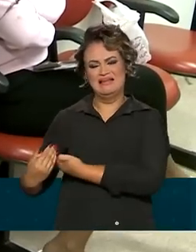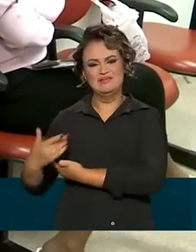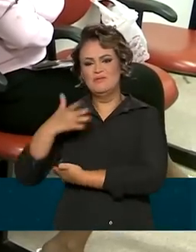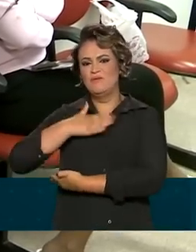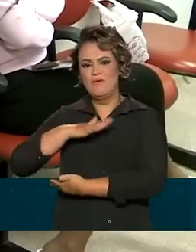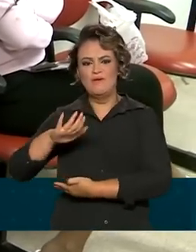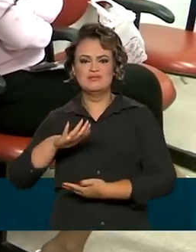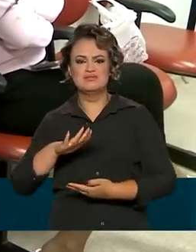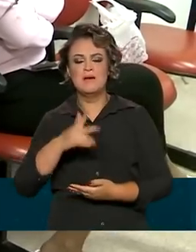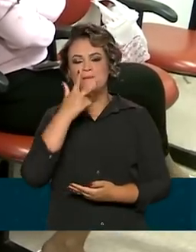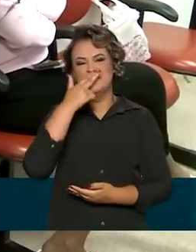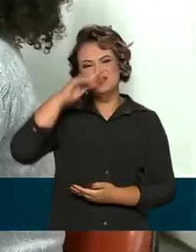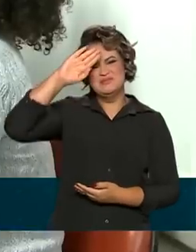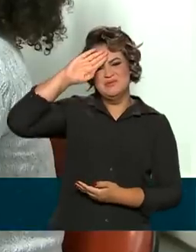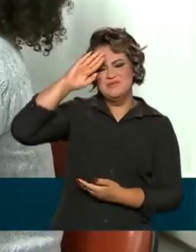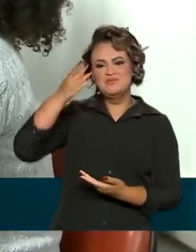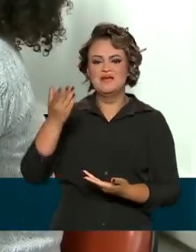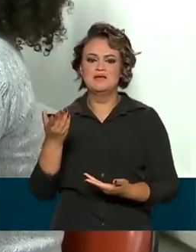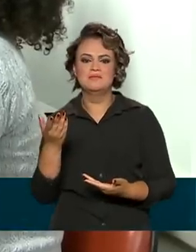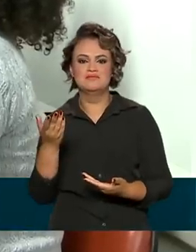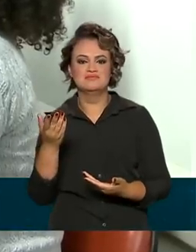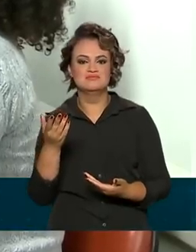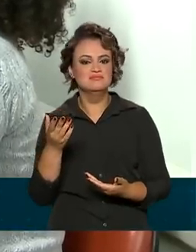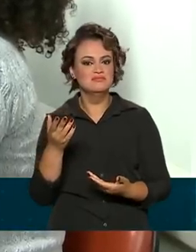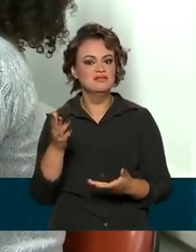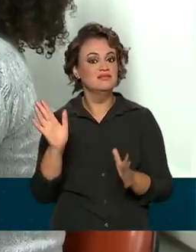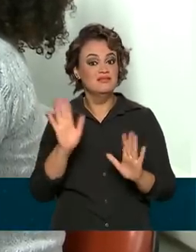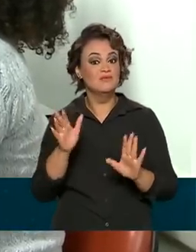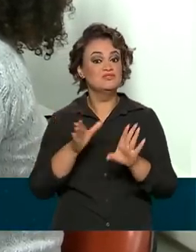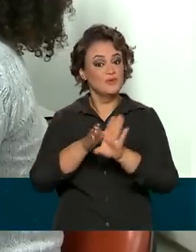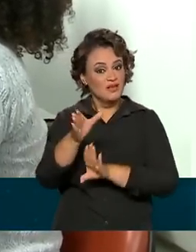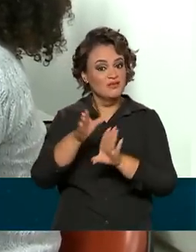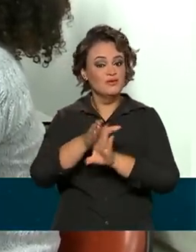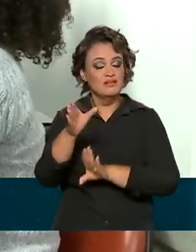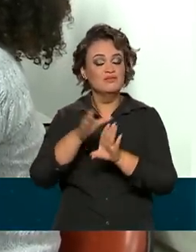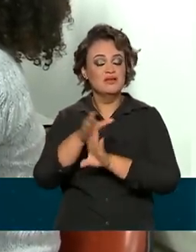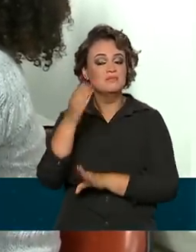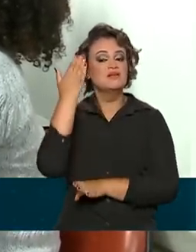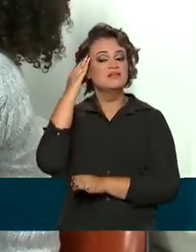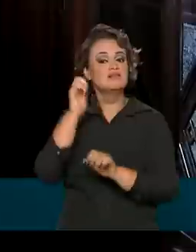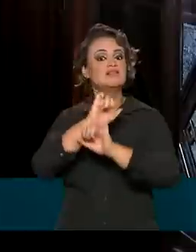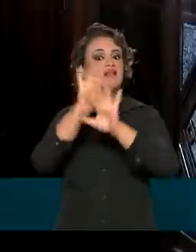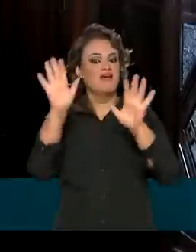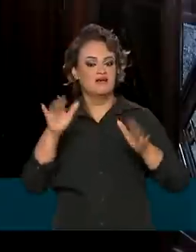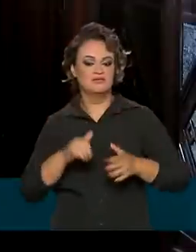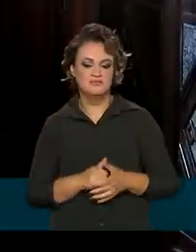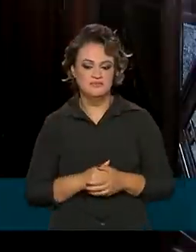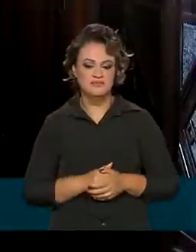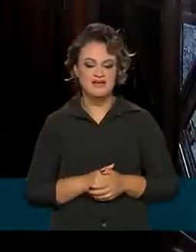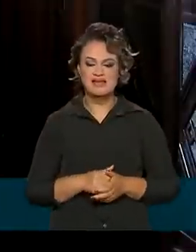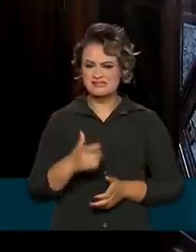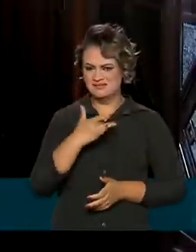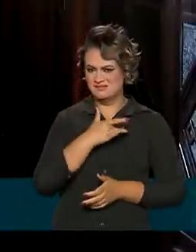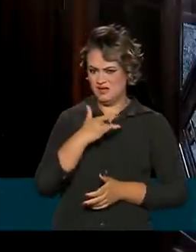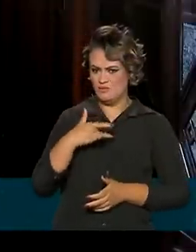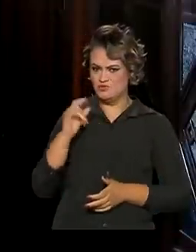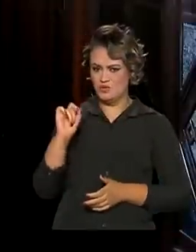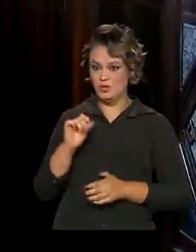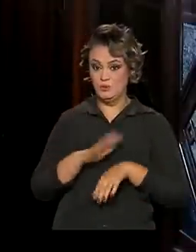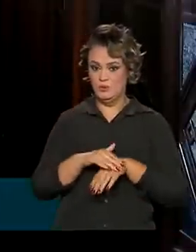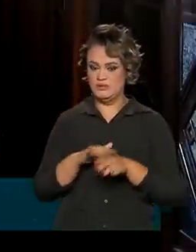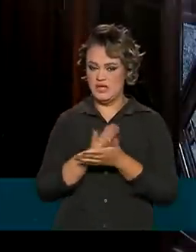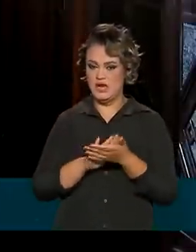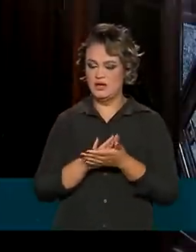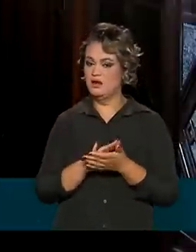febre de leite, como elas chamam popularmente. Elas podem buscar ajuda num banco de leite humano. A saúde não é só a ausência de